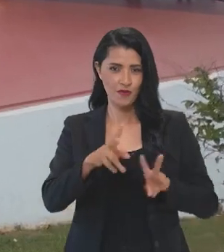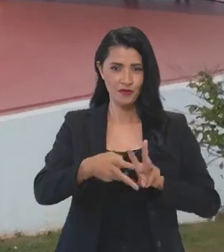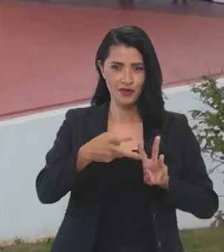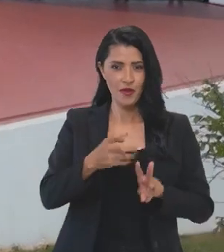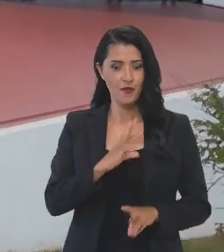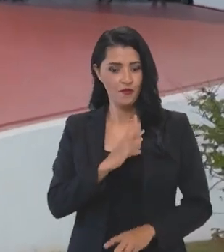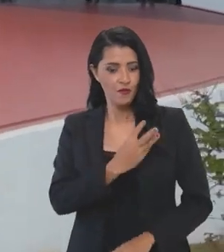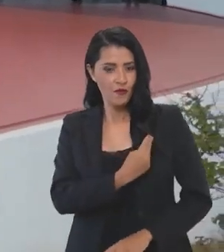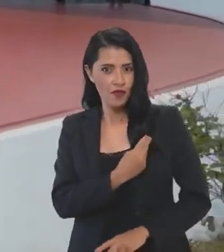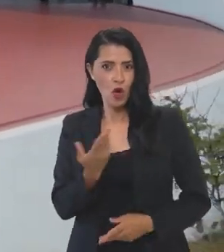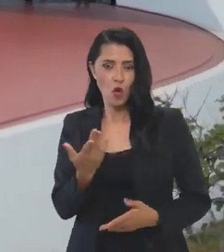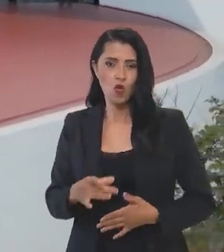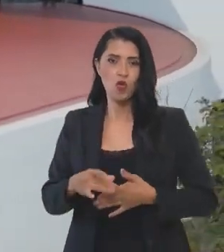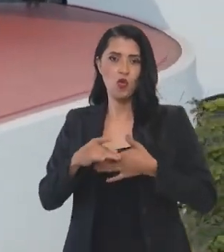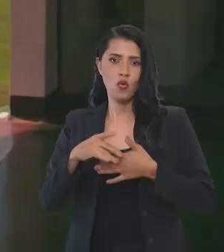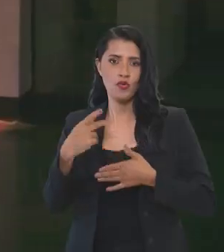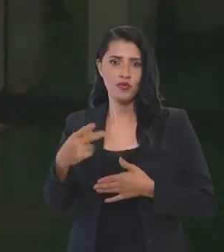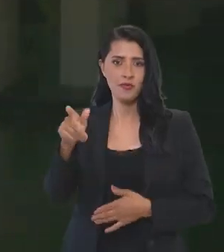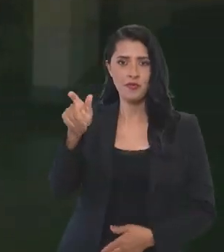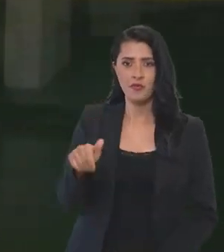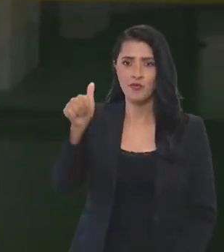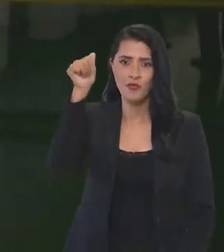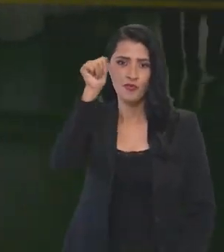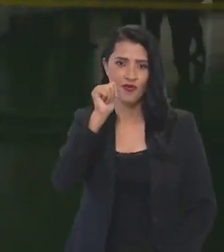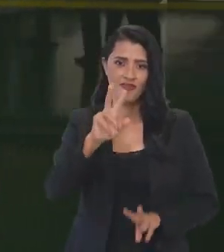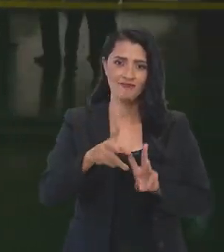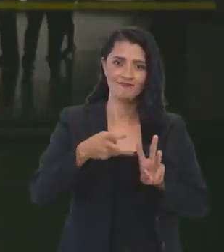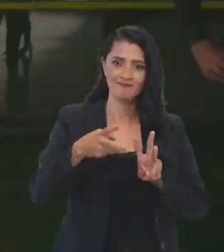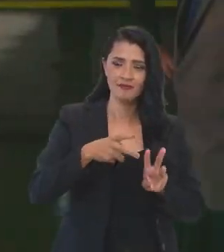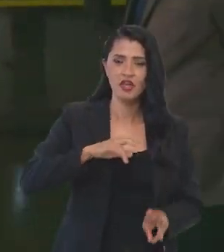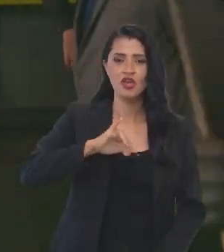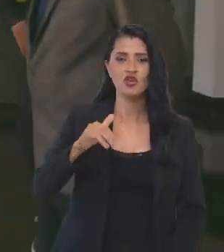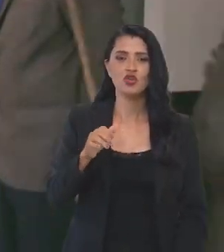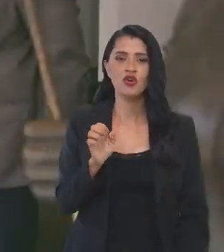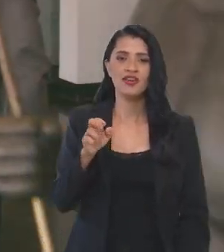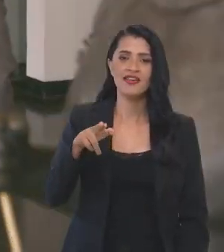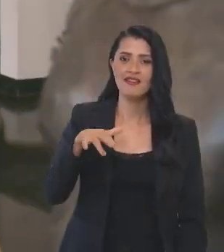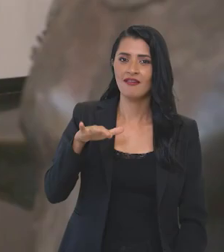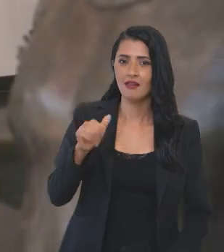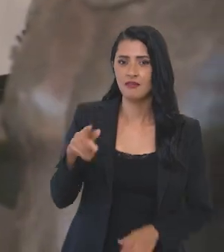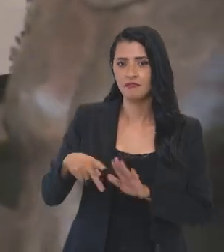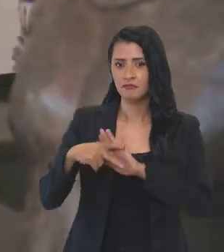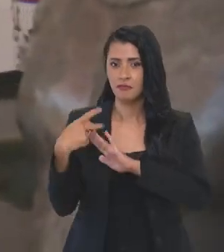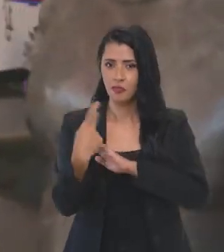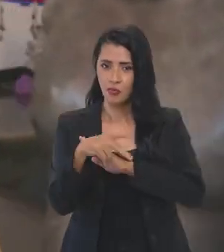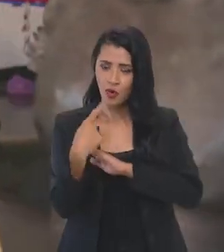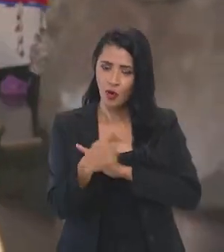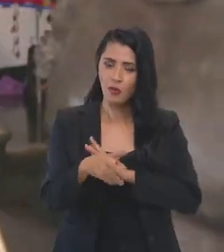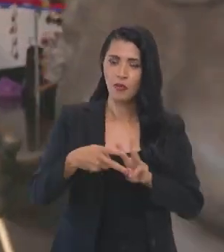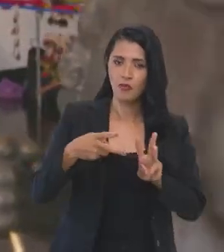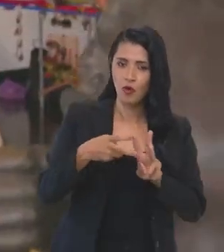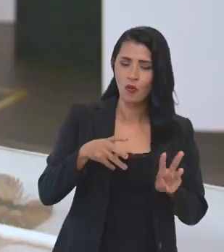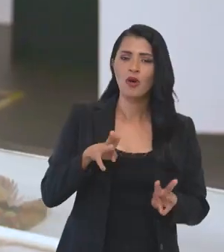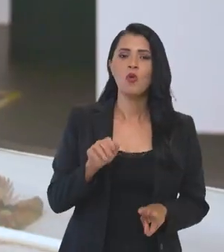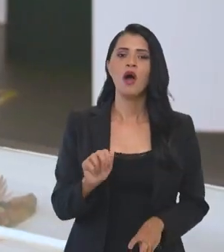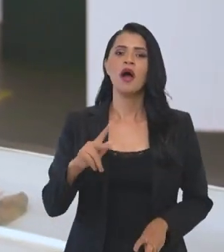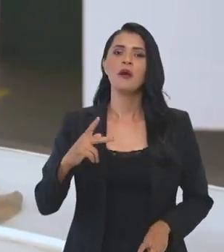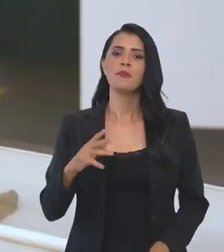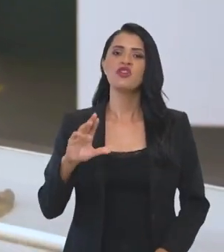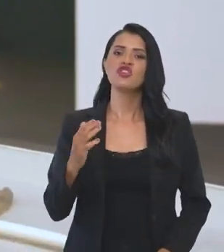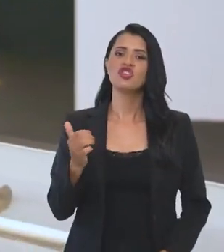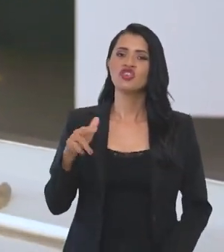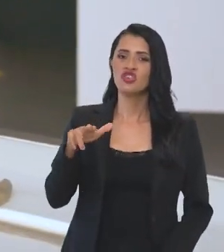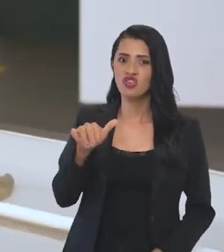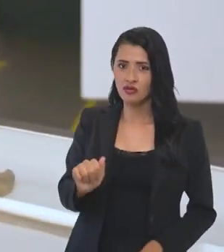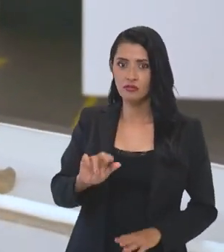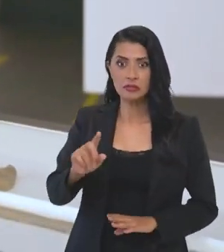a FUNAI está sob o comando histórico de uma mulher indígena, Joênia Wapixana, pertencente ao povo Wapixana, o